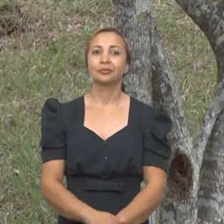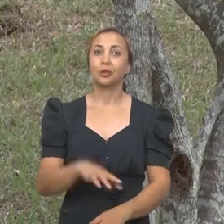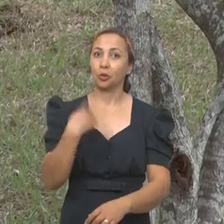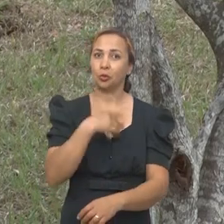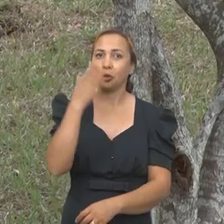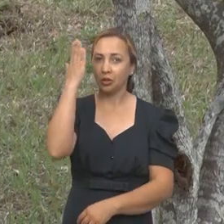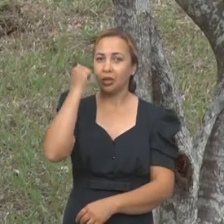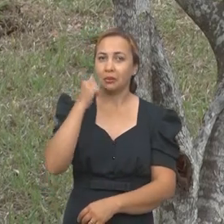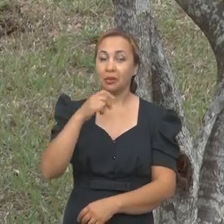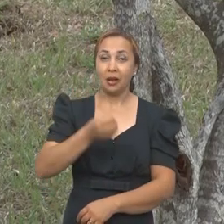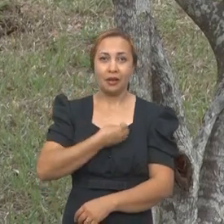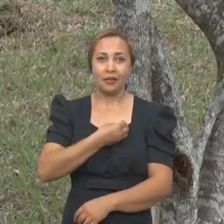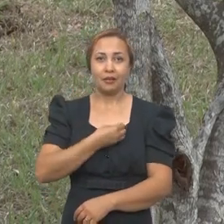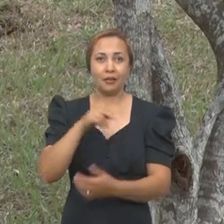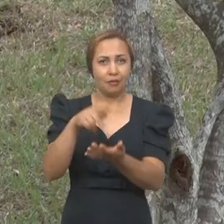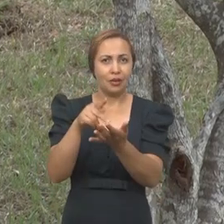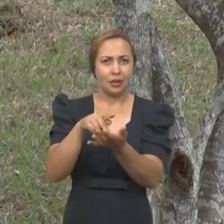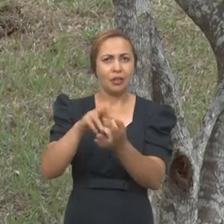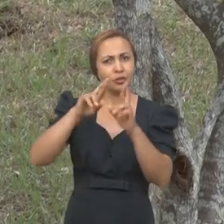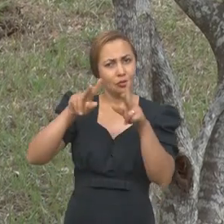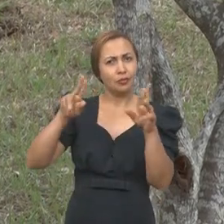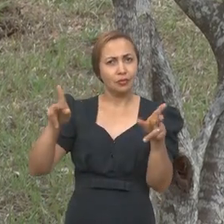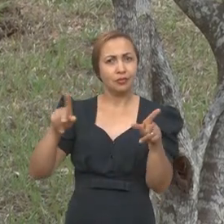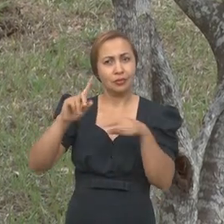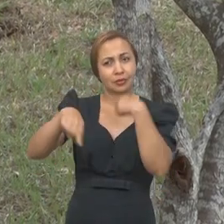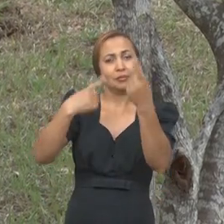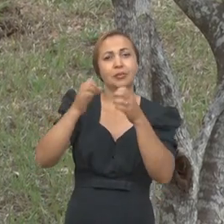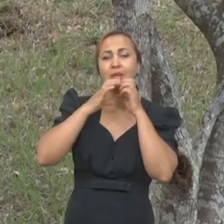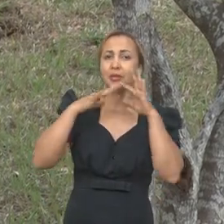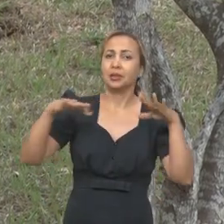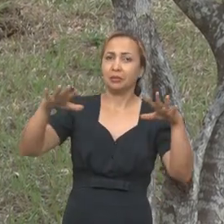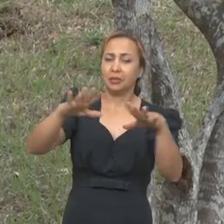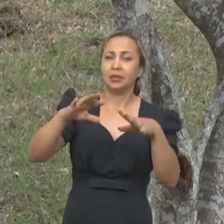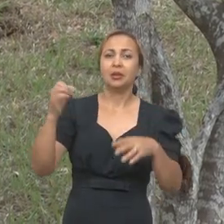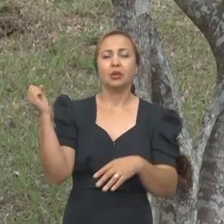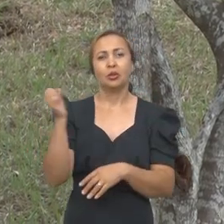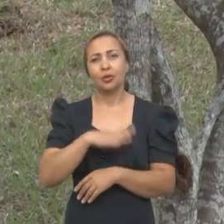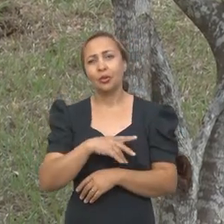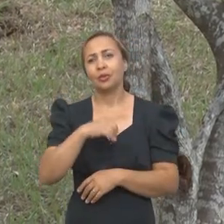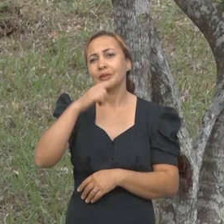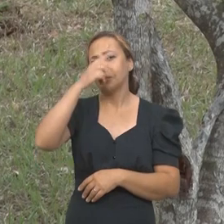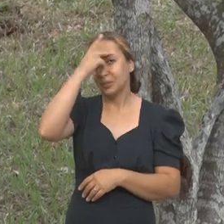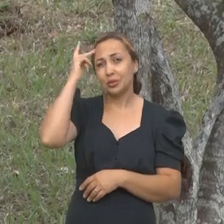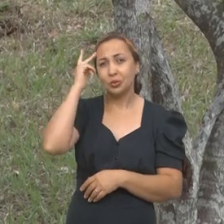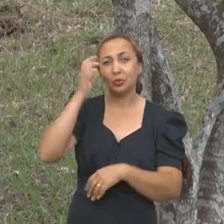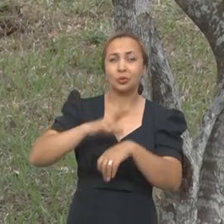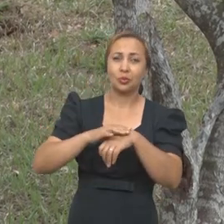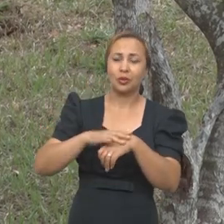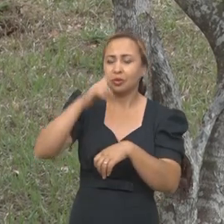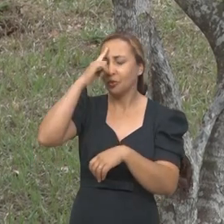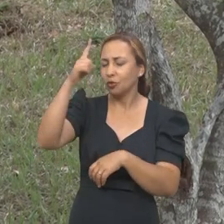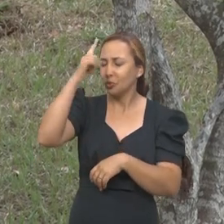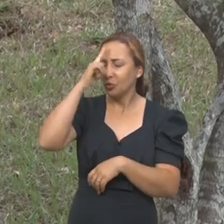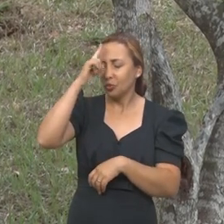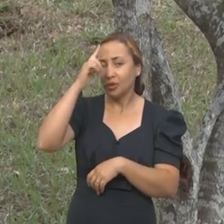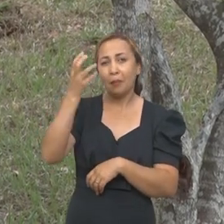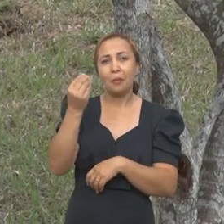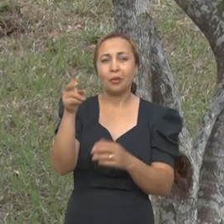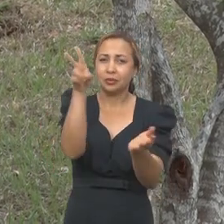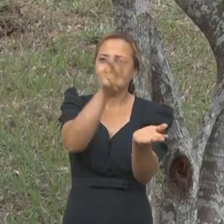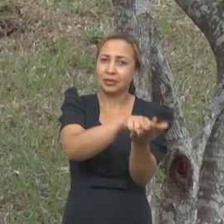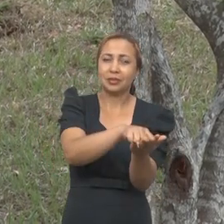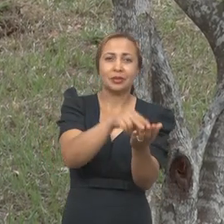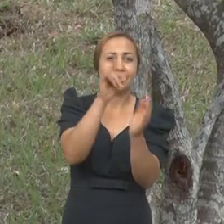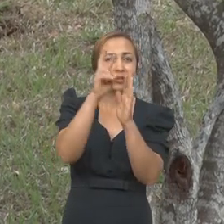A gente sabe que vive uma realidade bem diferente depois da pandemia. Novos casos surgem todos os dias, muitas internações são